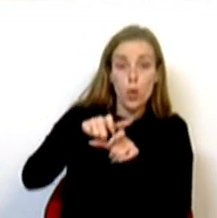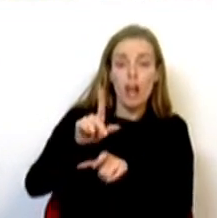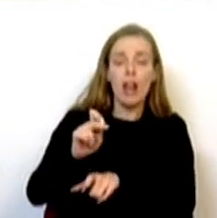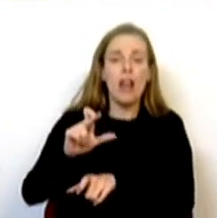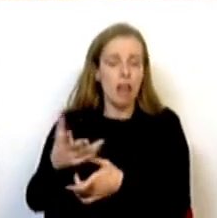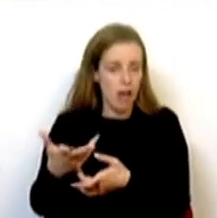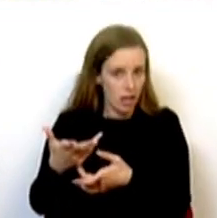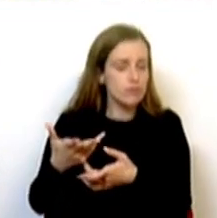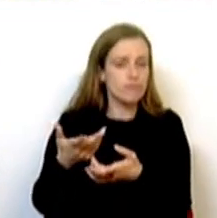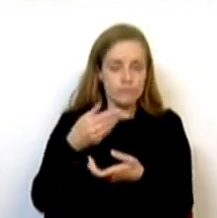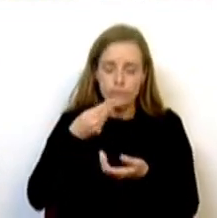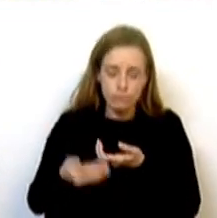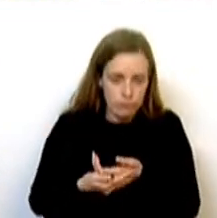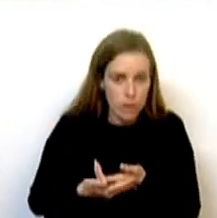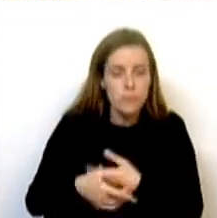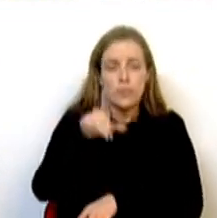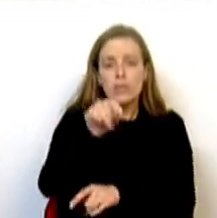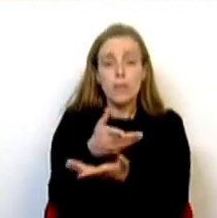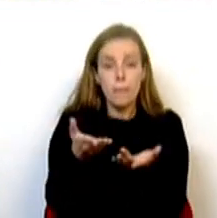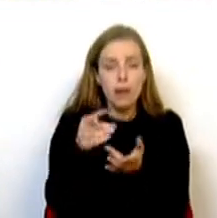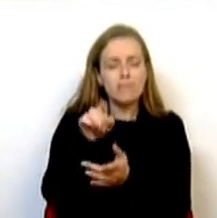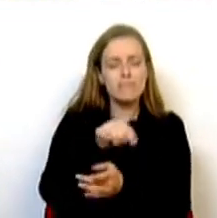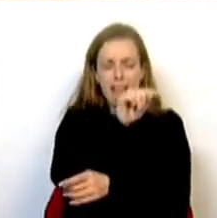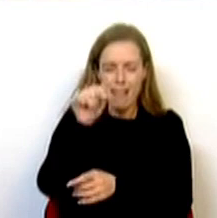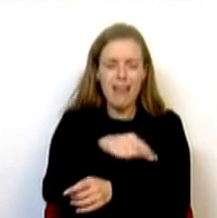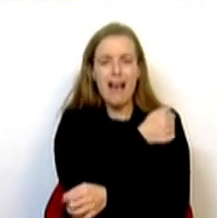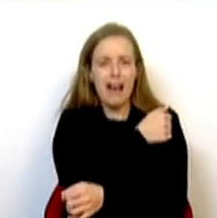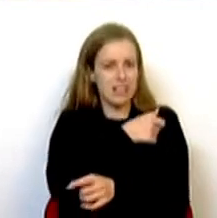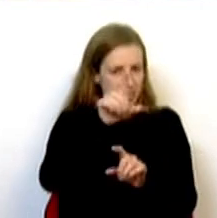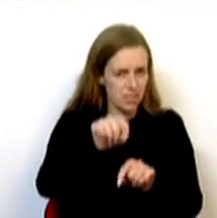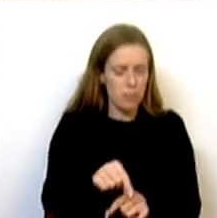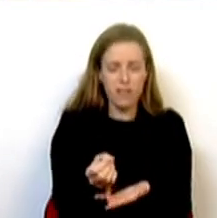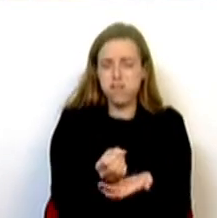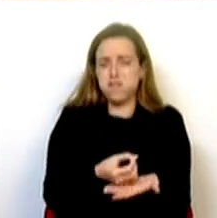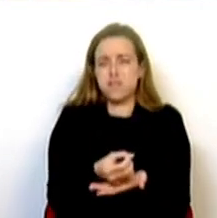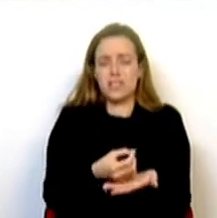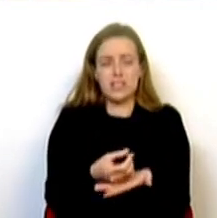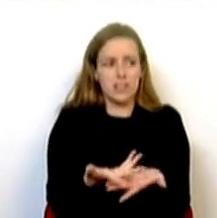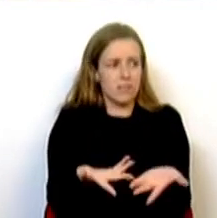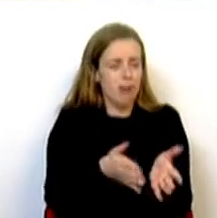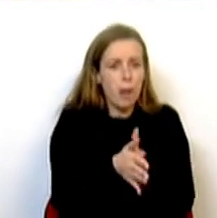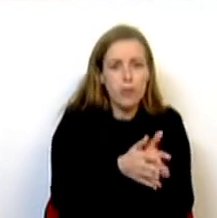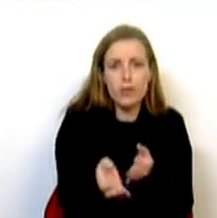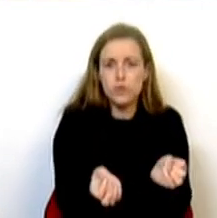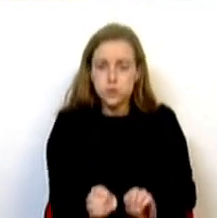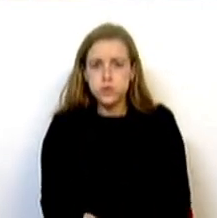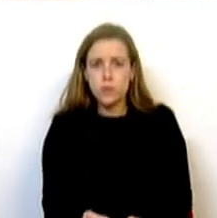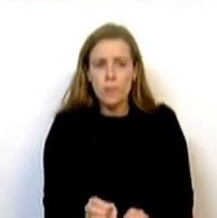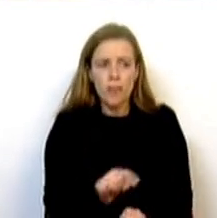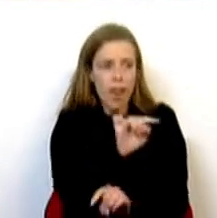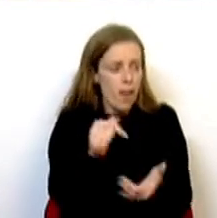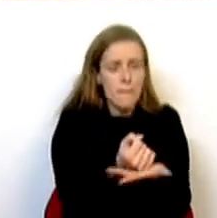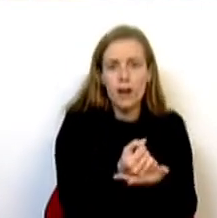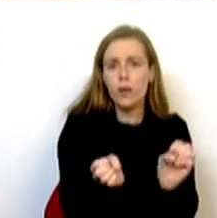seriedade, mas também tem muitas habitações que estão devolutas, não usadas, não utilizadas, não colocadas no mercado.